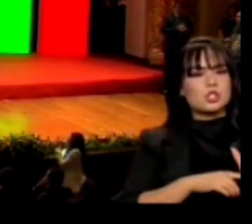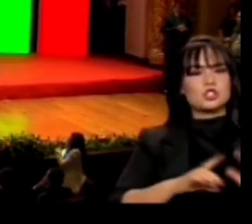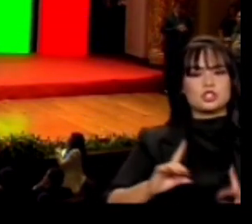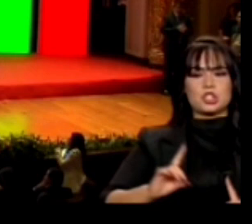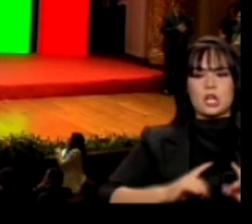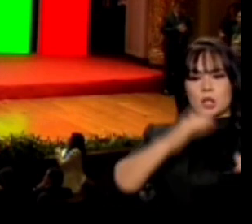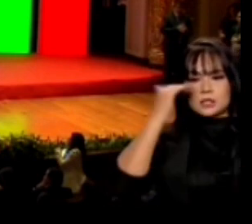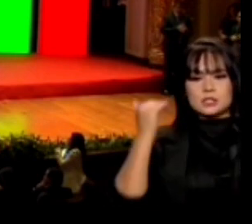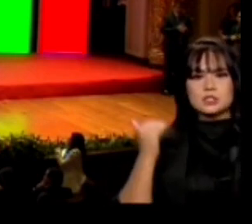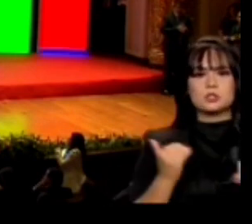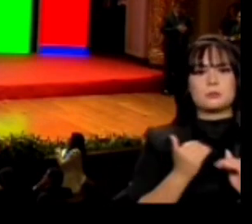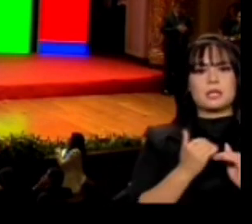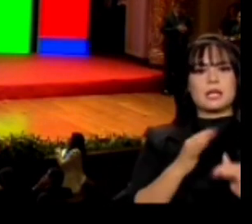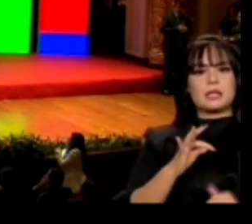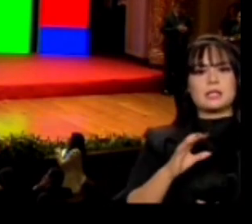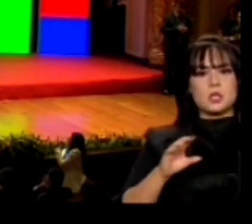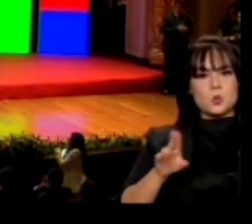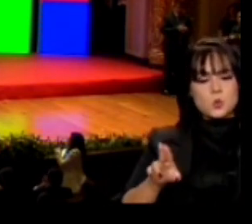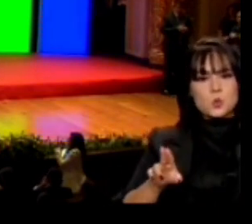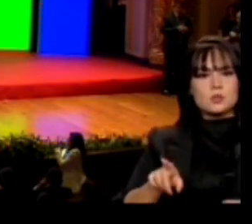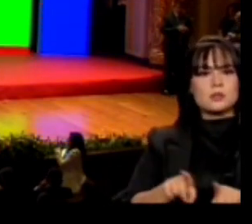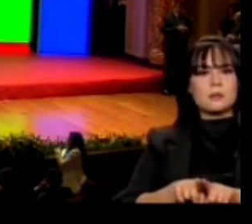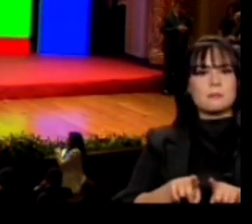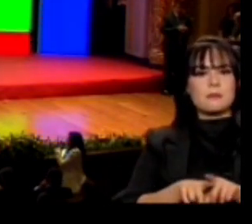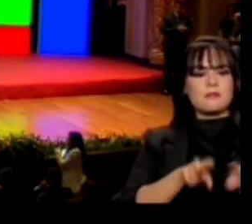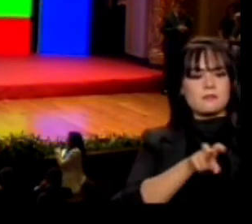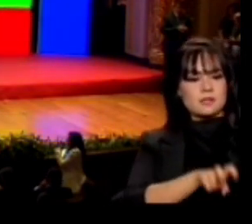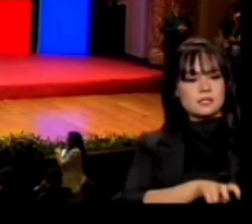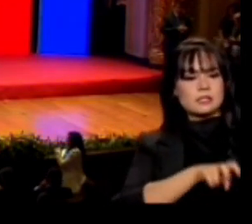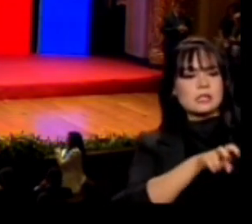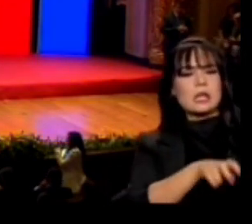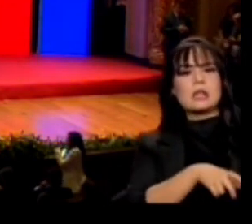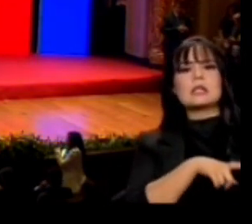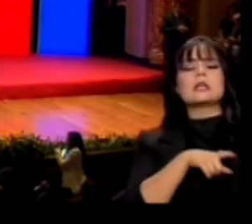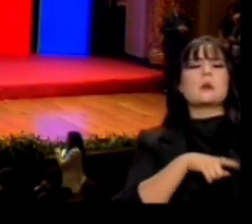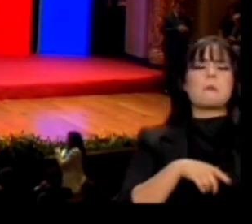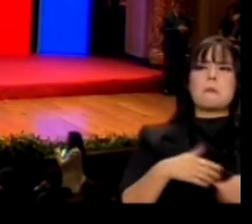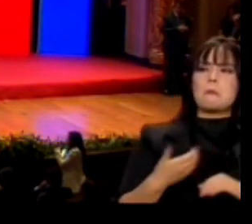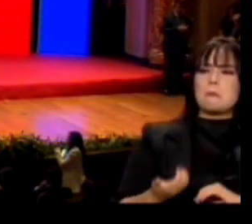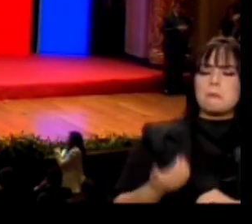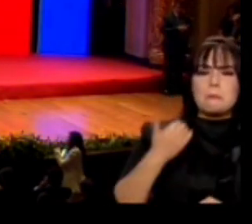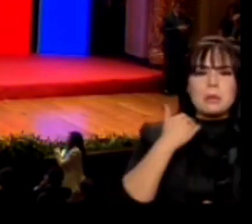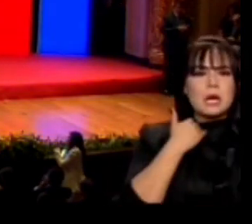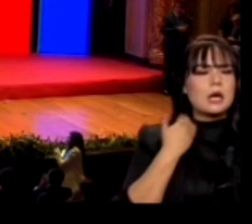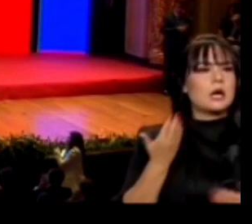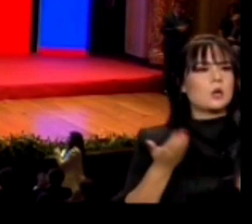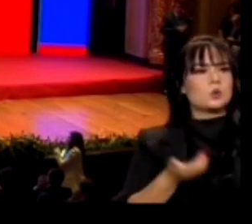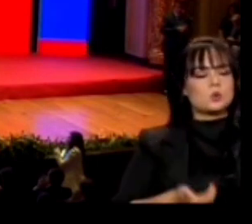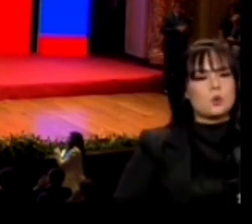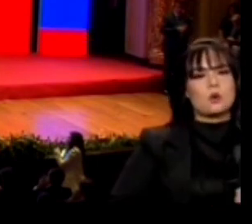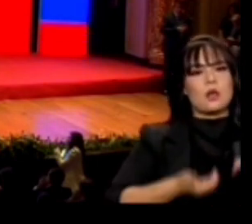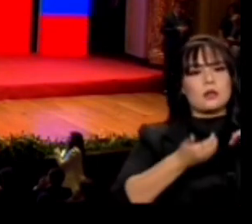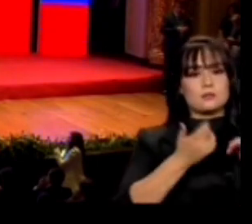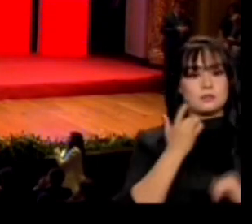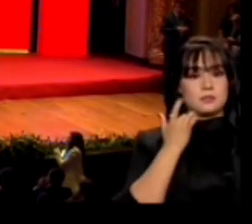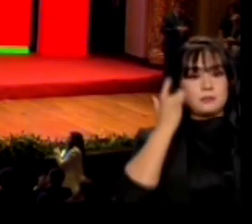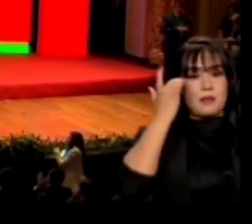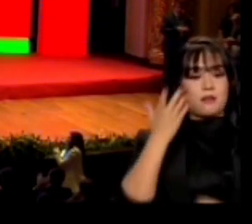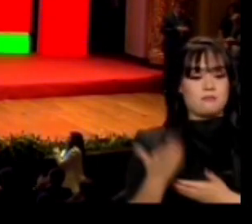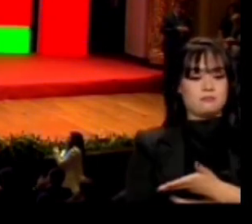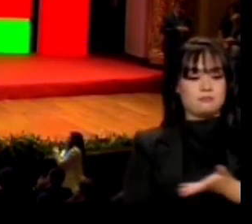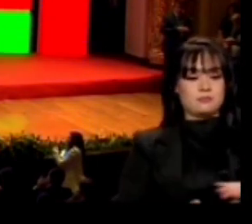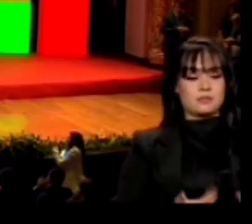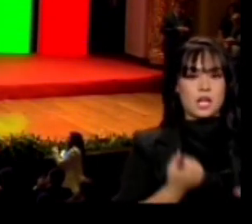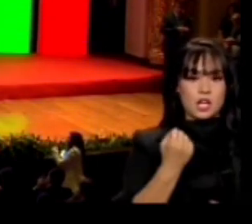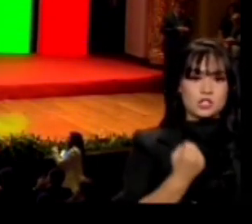entendimento, com o TCU, com a Fazenda, com os bancos, com o Congresso, viabilizar formatos de garantias